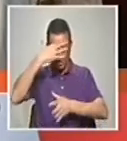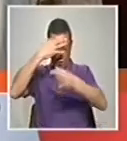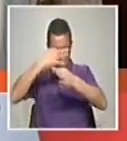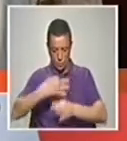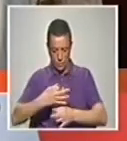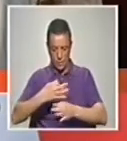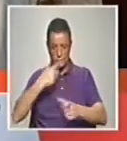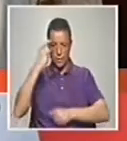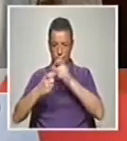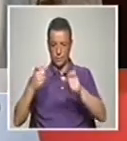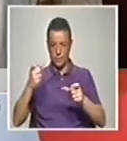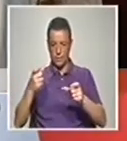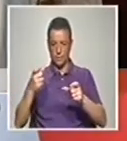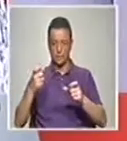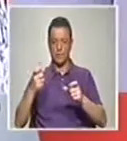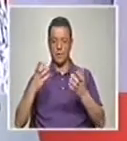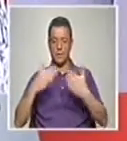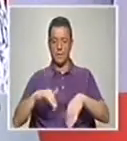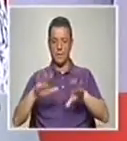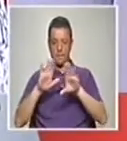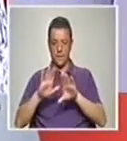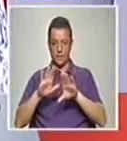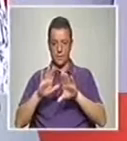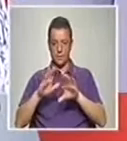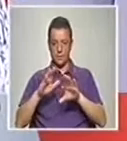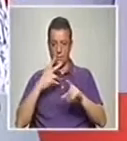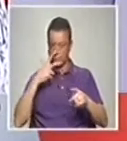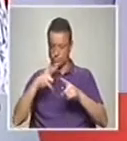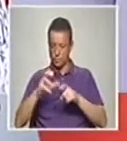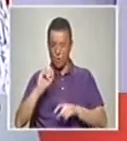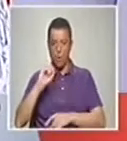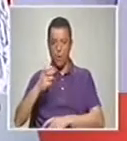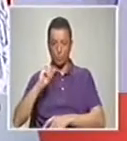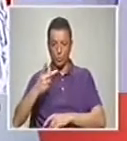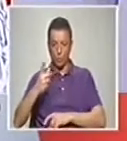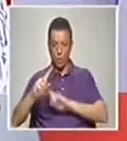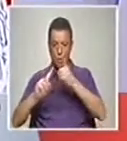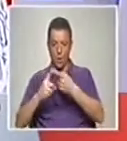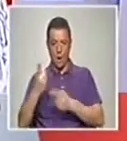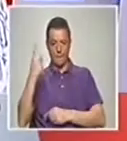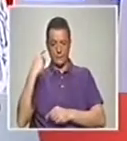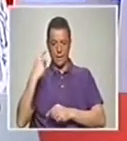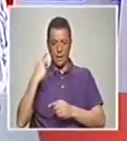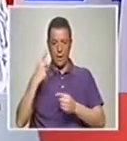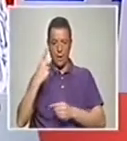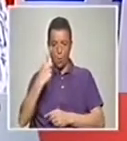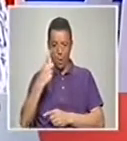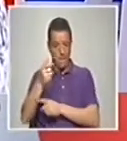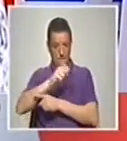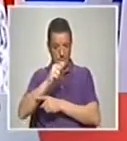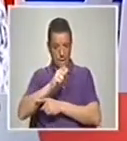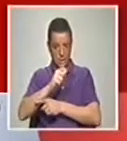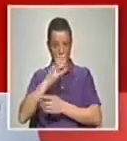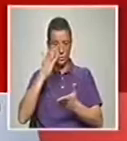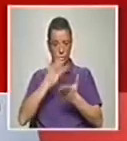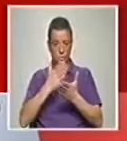humano. O Breviário Gota d'Água estreou em outubro? Estreou em outubro, Quanto tempo é que esteve em cena na Altaúliza? Em cena, só